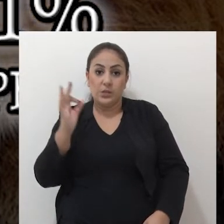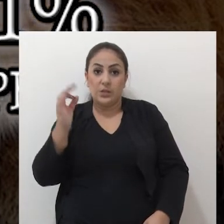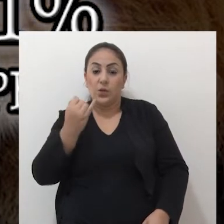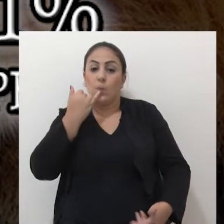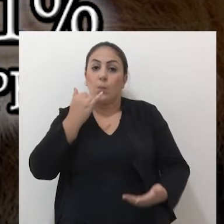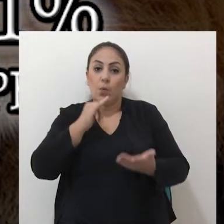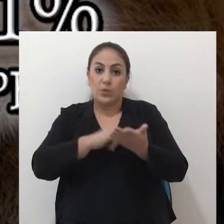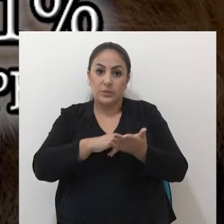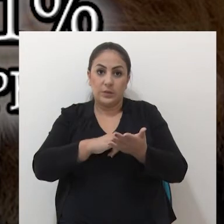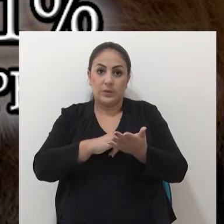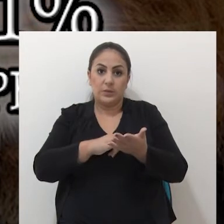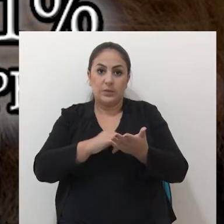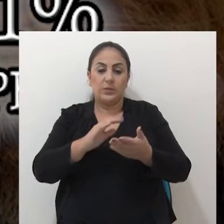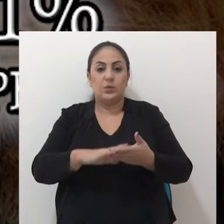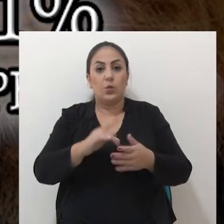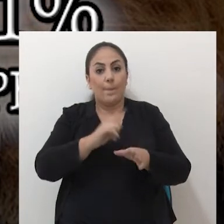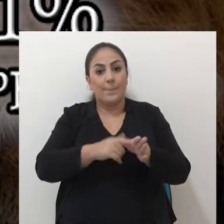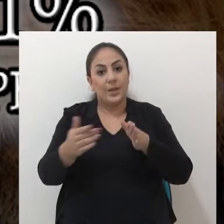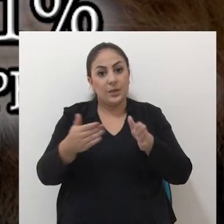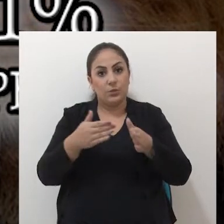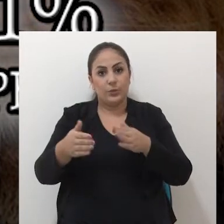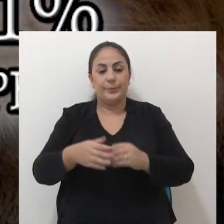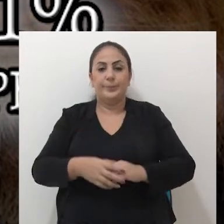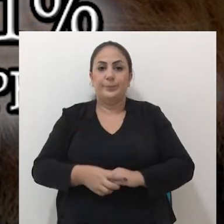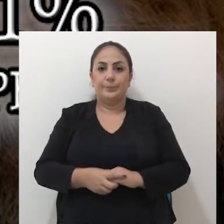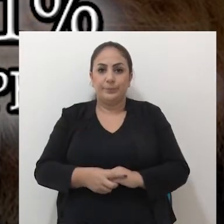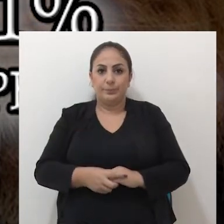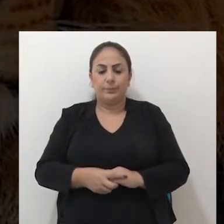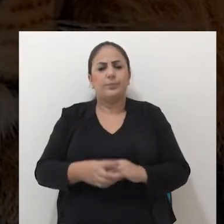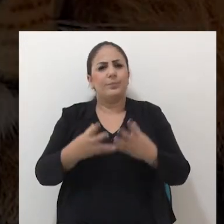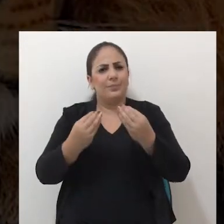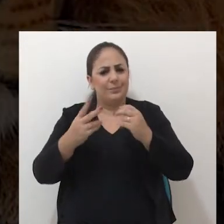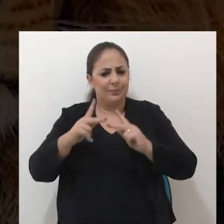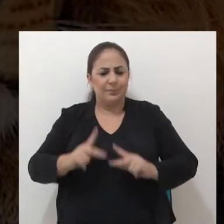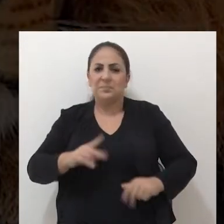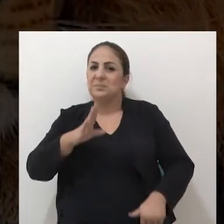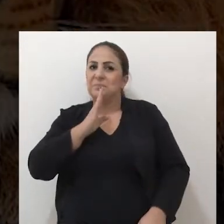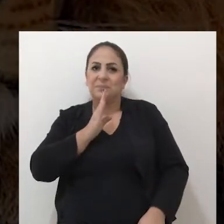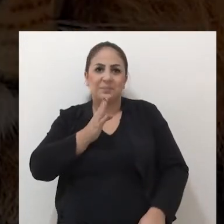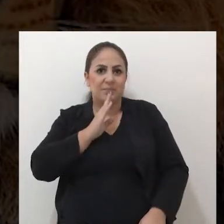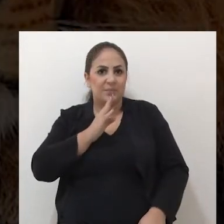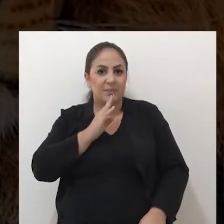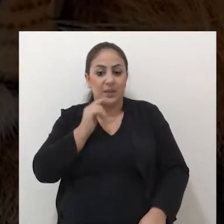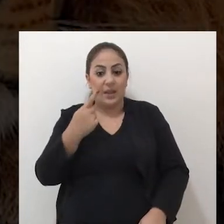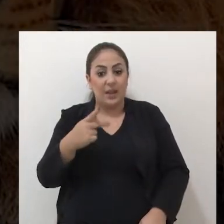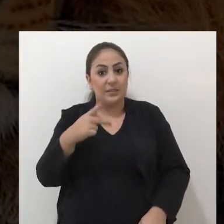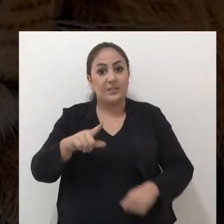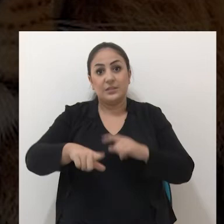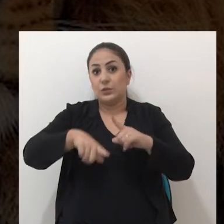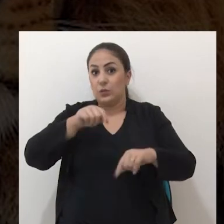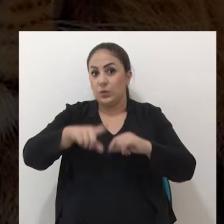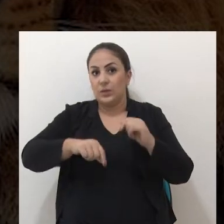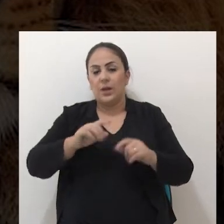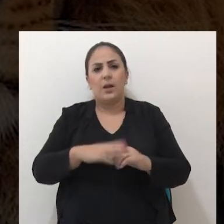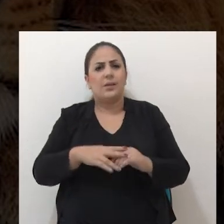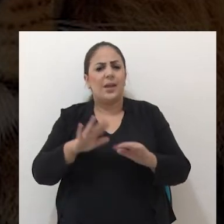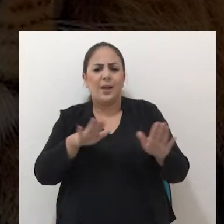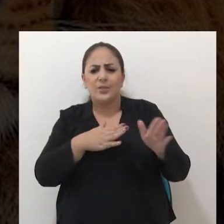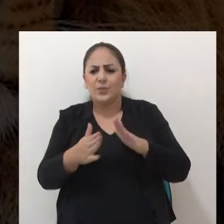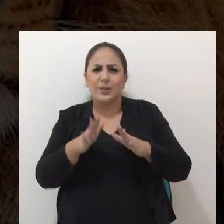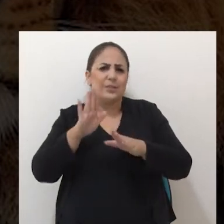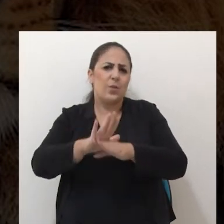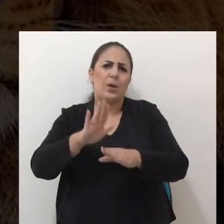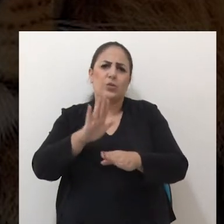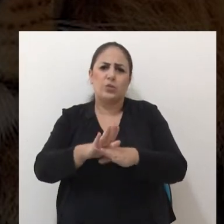1% do imposto devido apurado no período. Muita gente desconhece essas alternativas